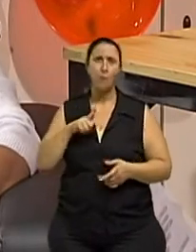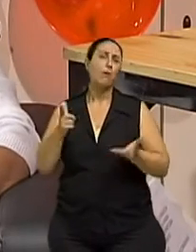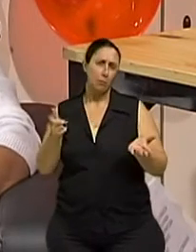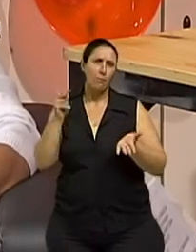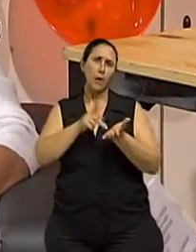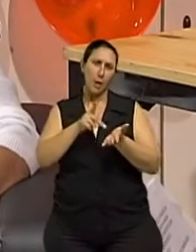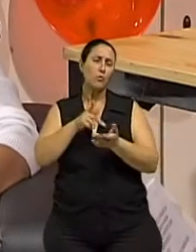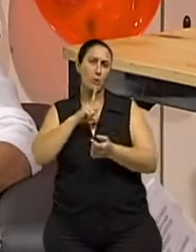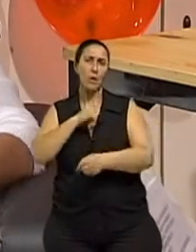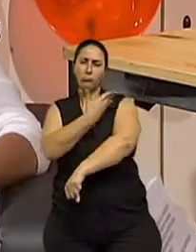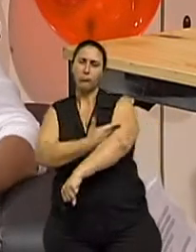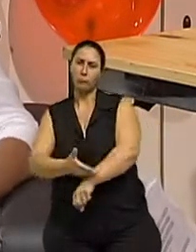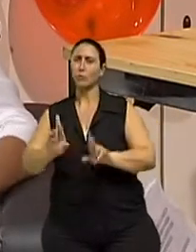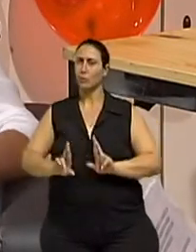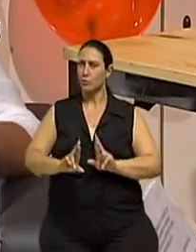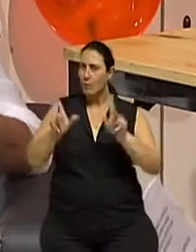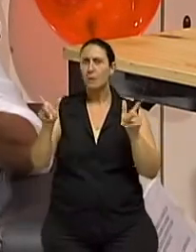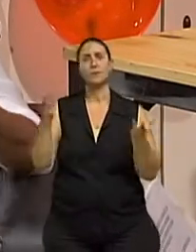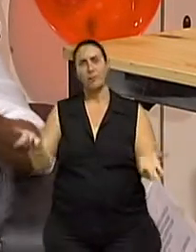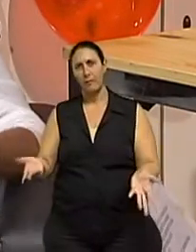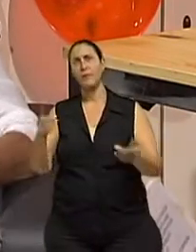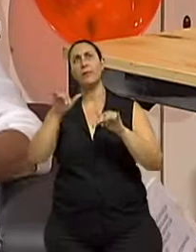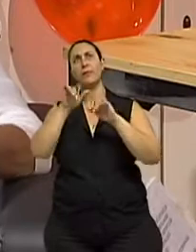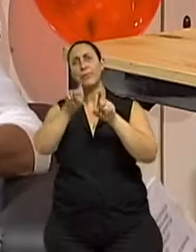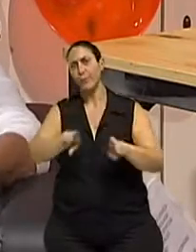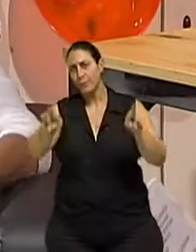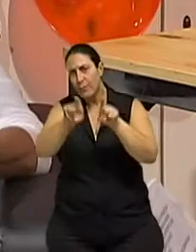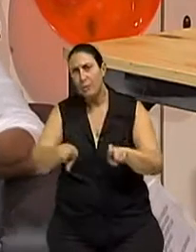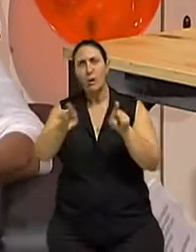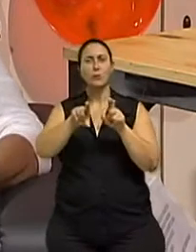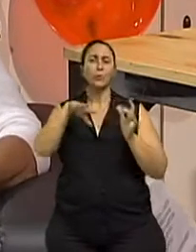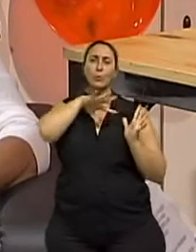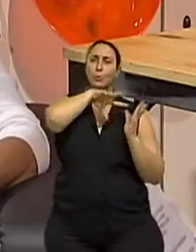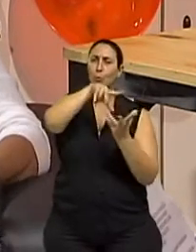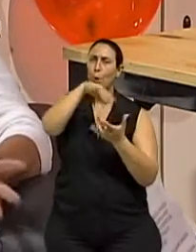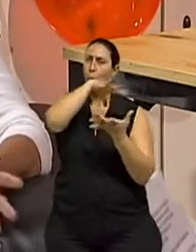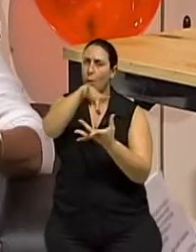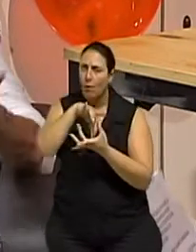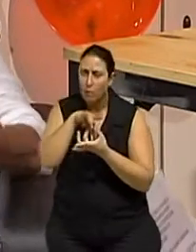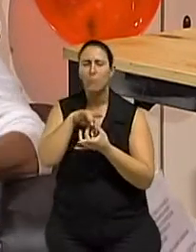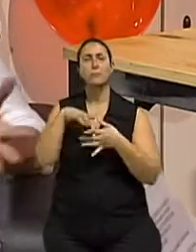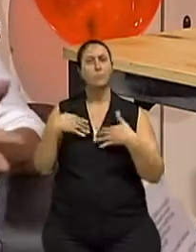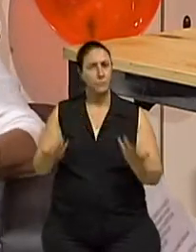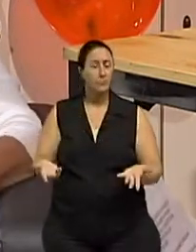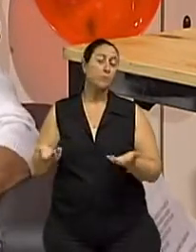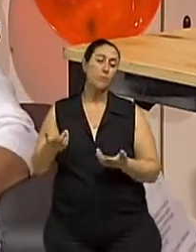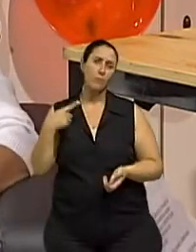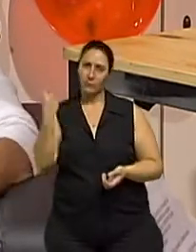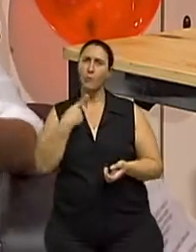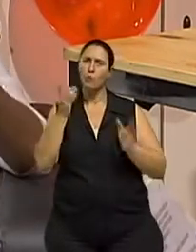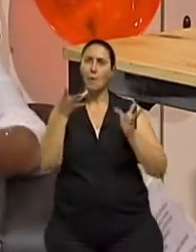totalmente diferentes com a informática, com o mundo globalizado, enfim. Não sei, é uma coisa que